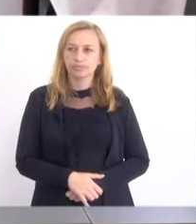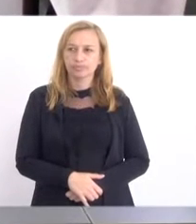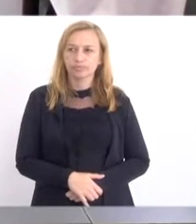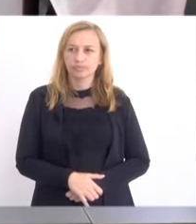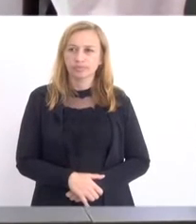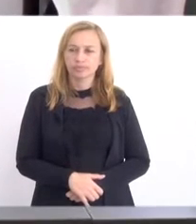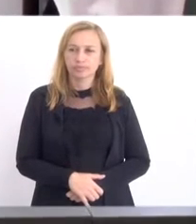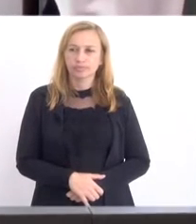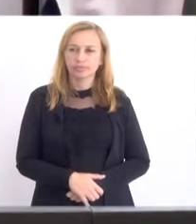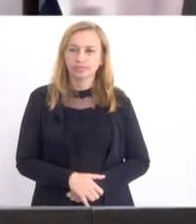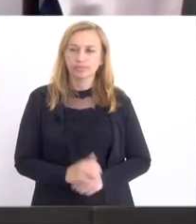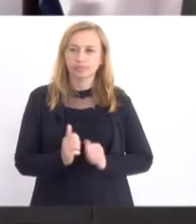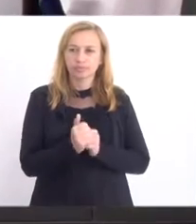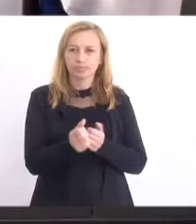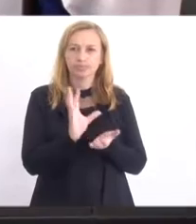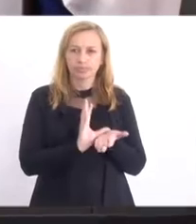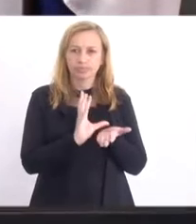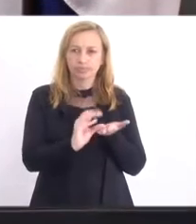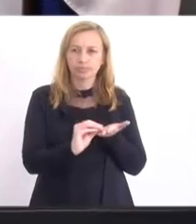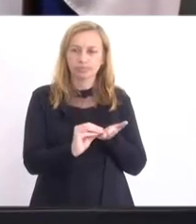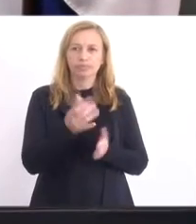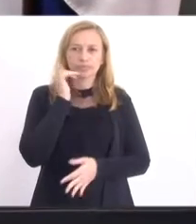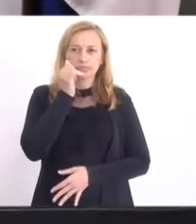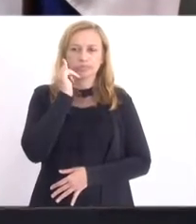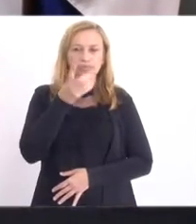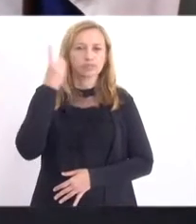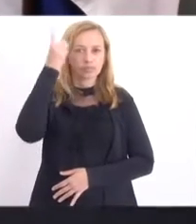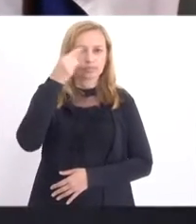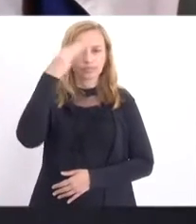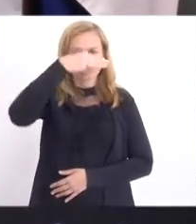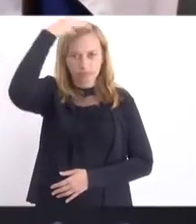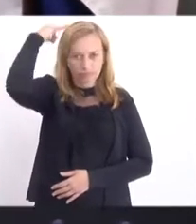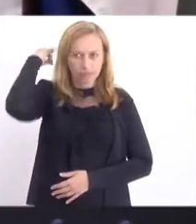Segue a pauta. Falado para deputado Márcio Pacheco.